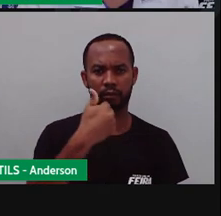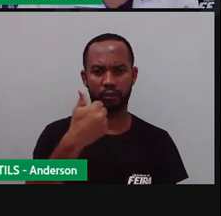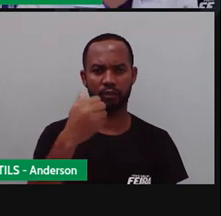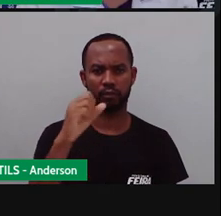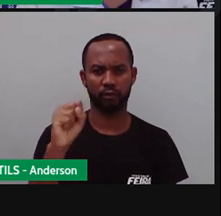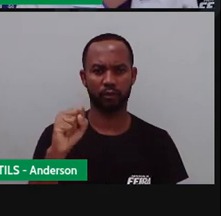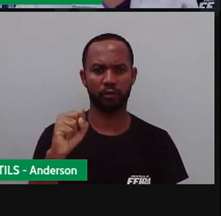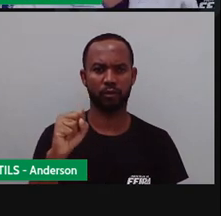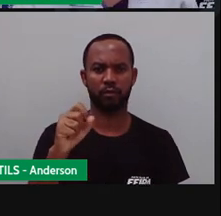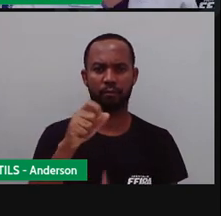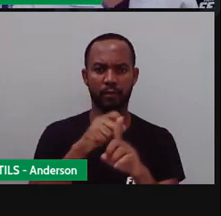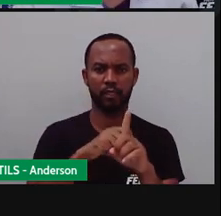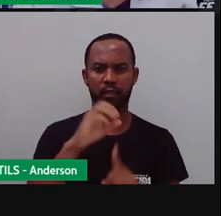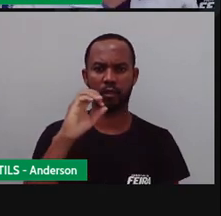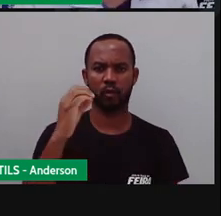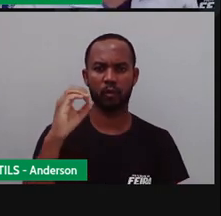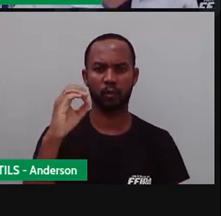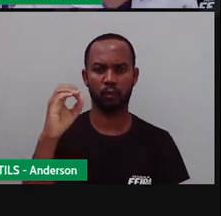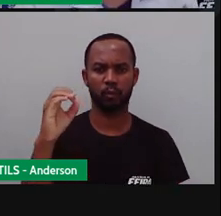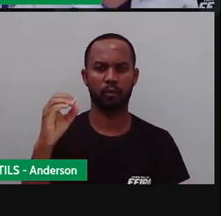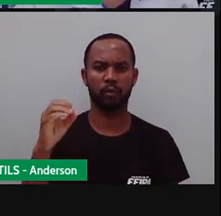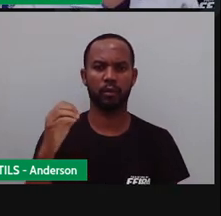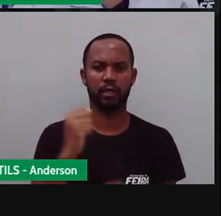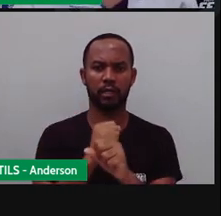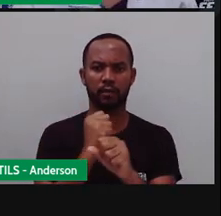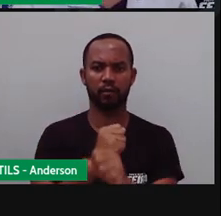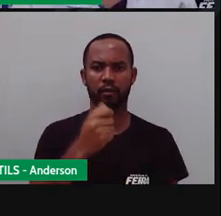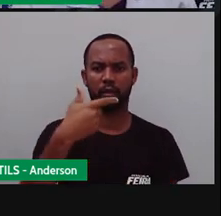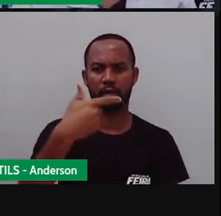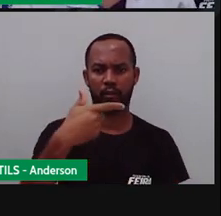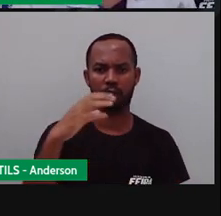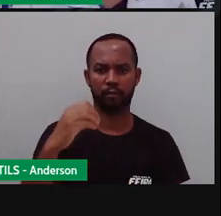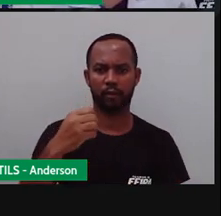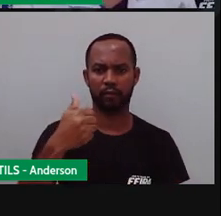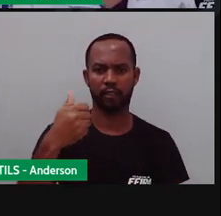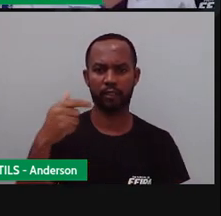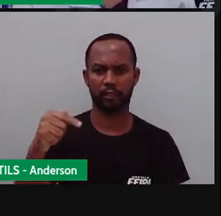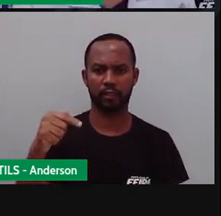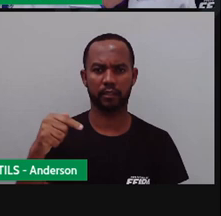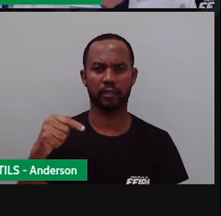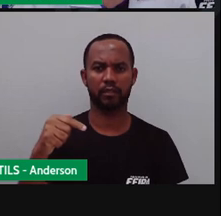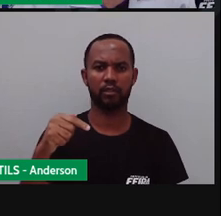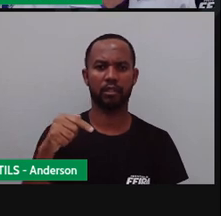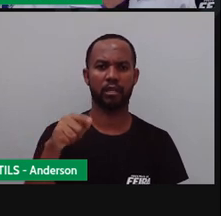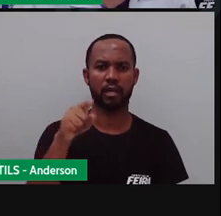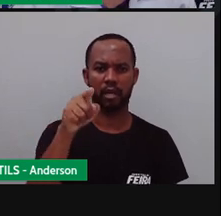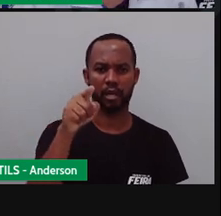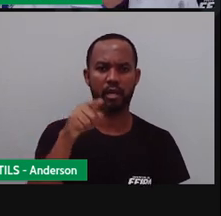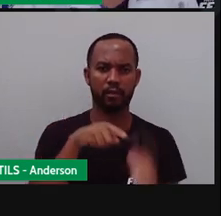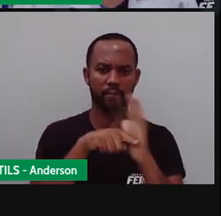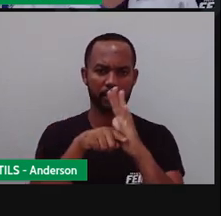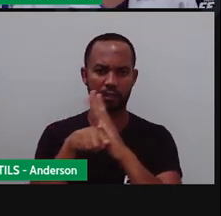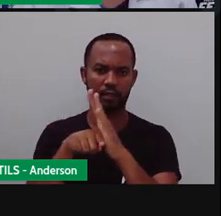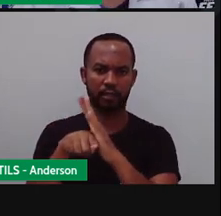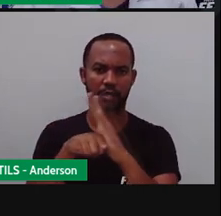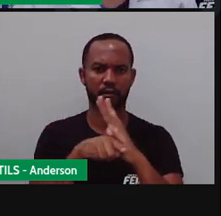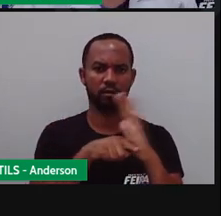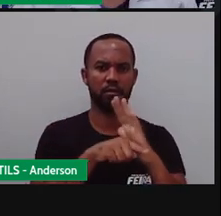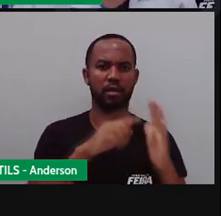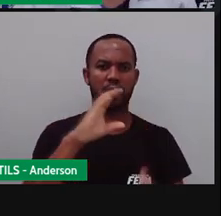2017, liderado pelo pesquisador, Kaspar Halman observou uma diminuição de